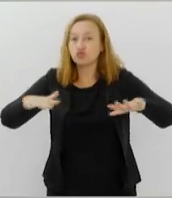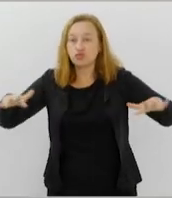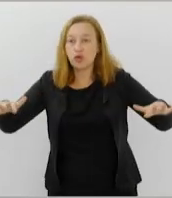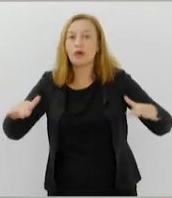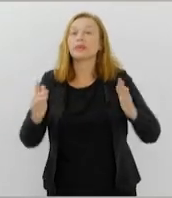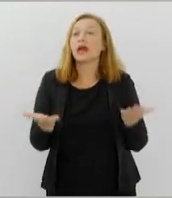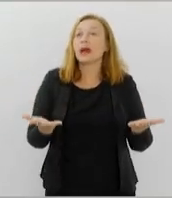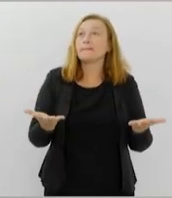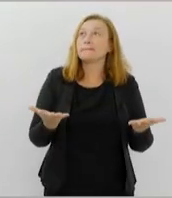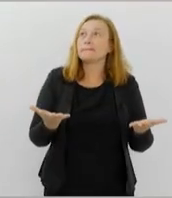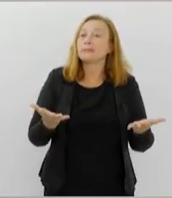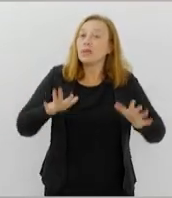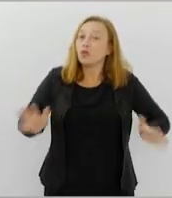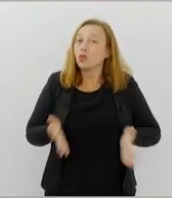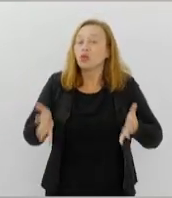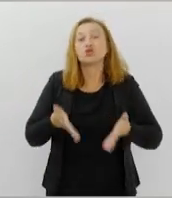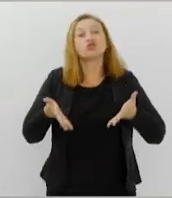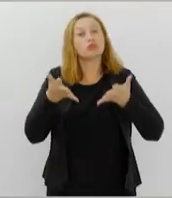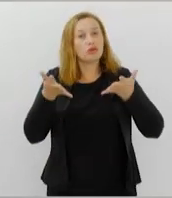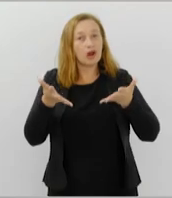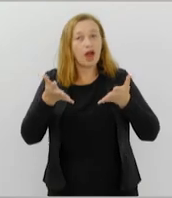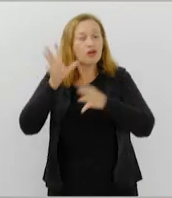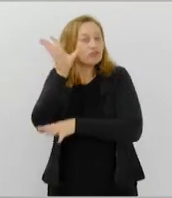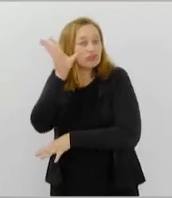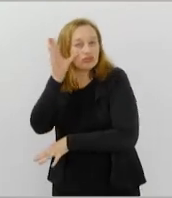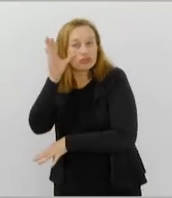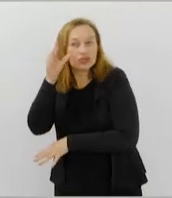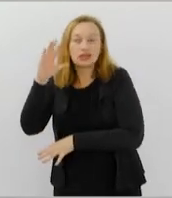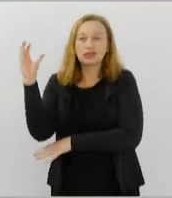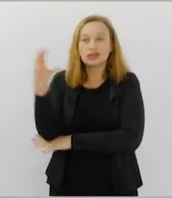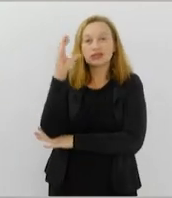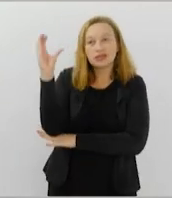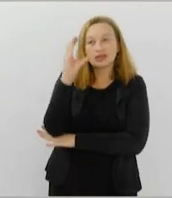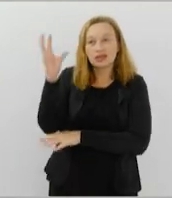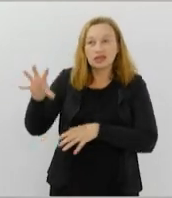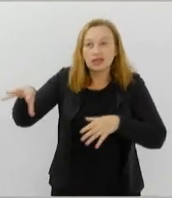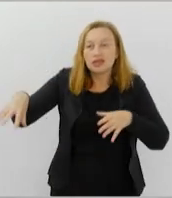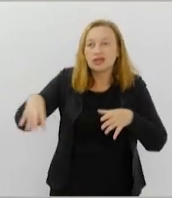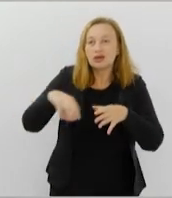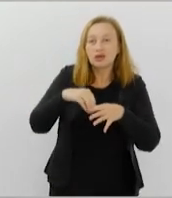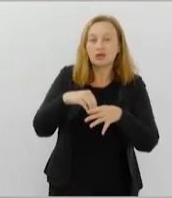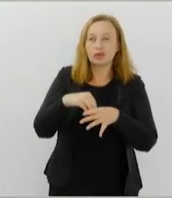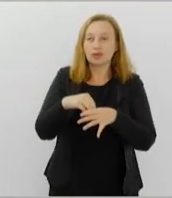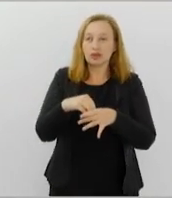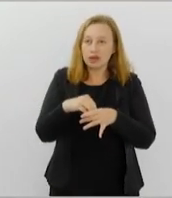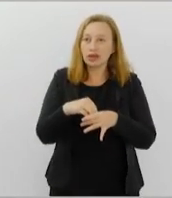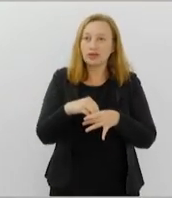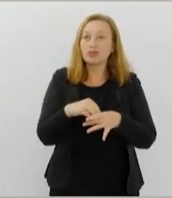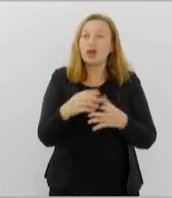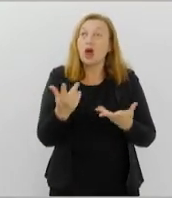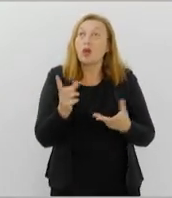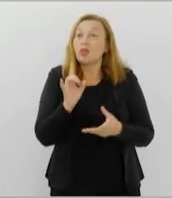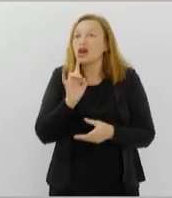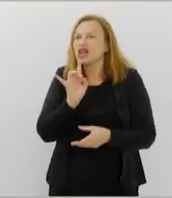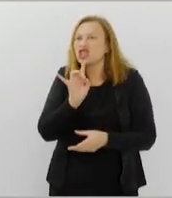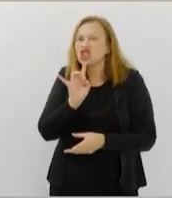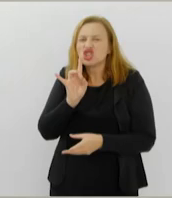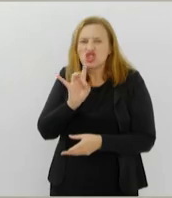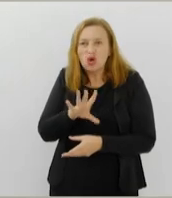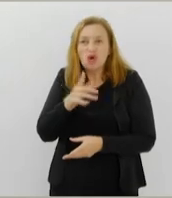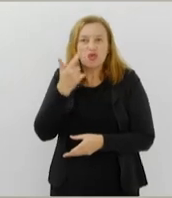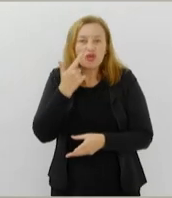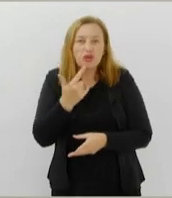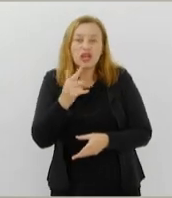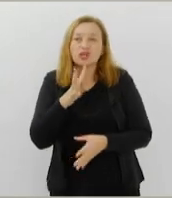estimular a curiosidade científica, plantar a sementinha, porque a gente só diagnostica o que a gente conhece.